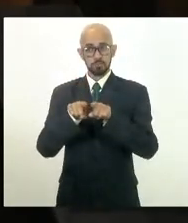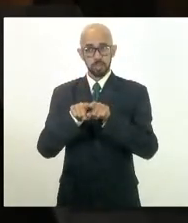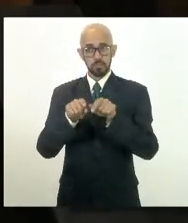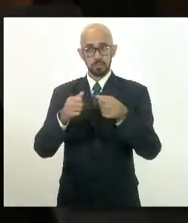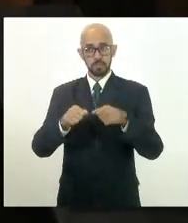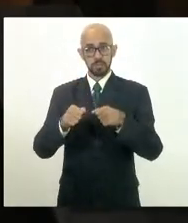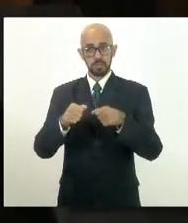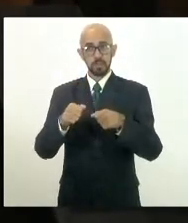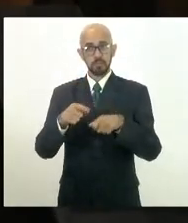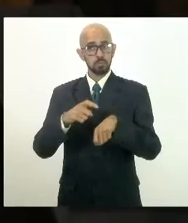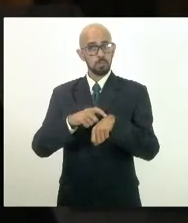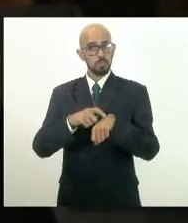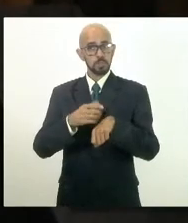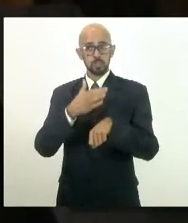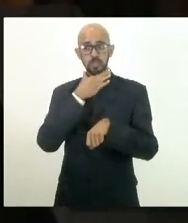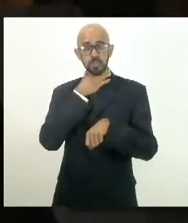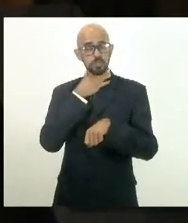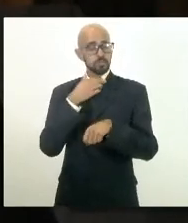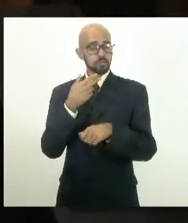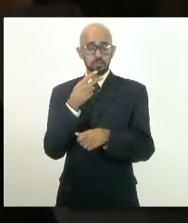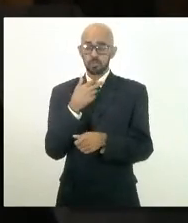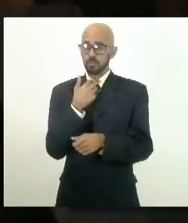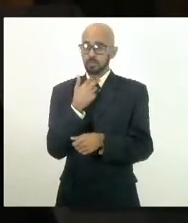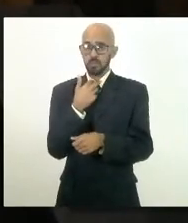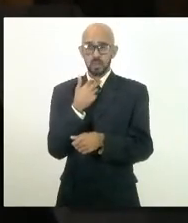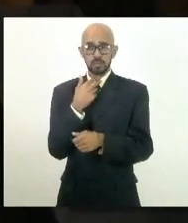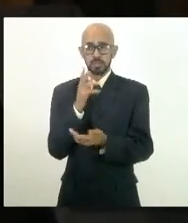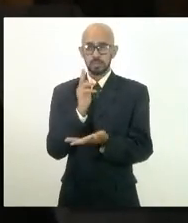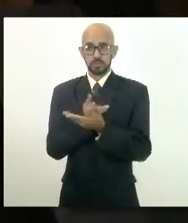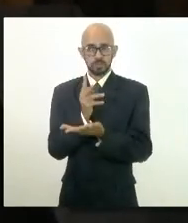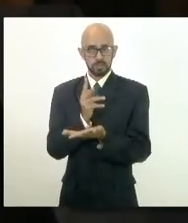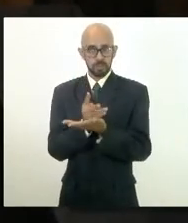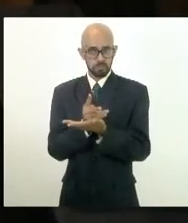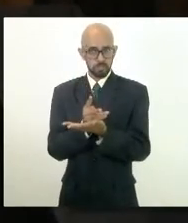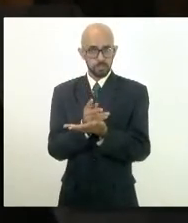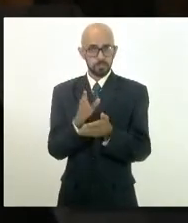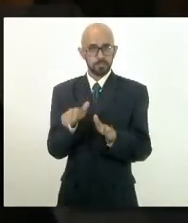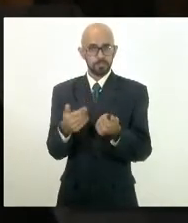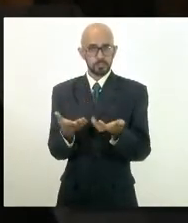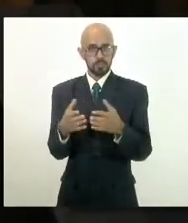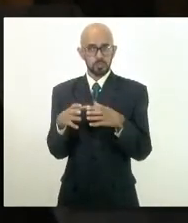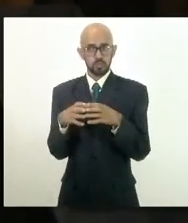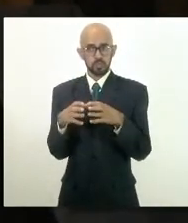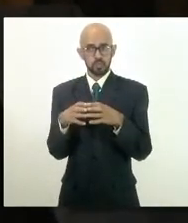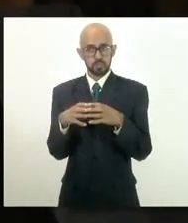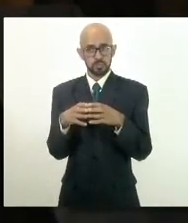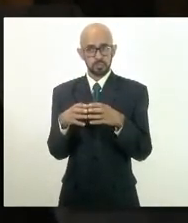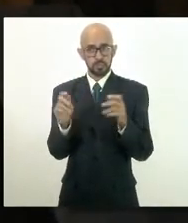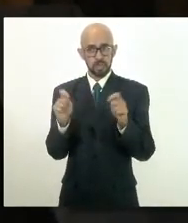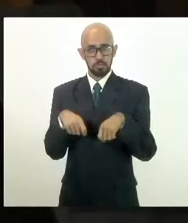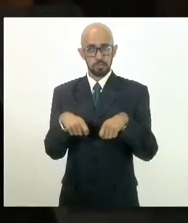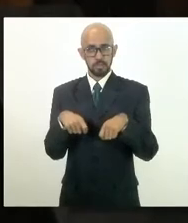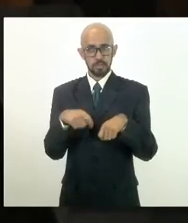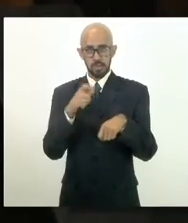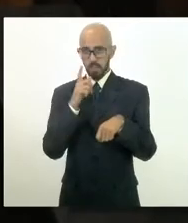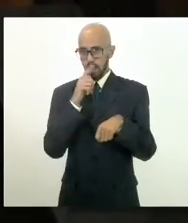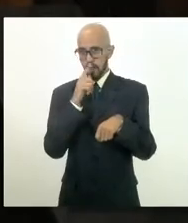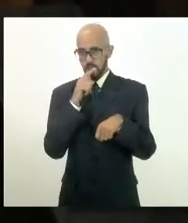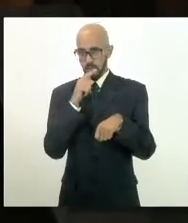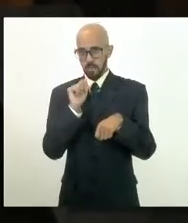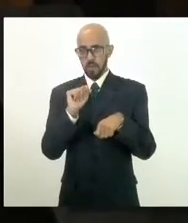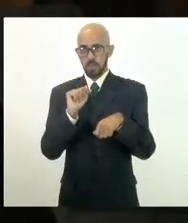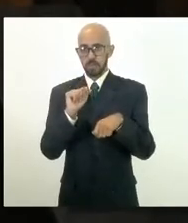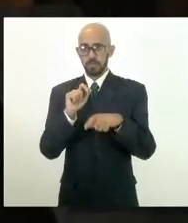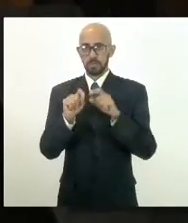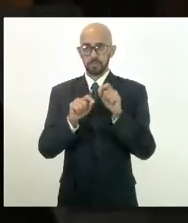crise. Não pode ser sempre. O que, inclusive, os comitês de recursos hídricos contam, os comitês de bacia,